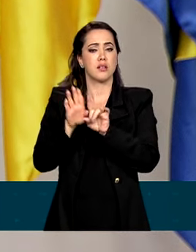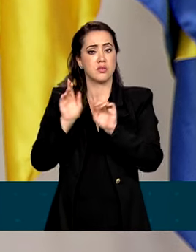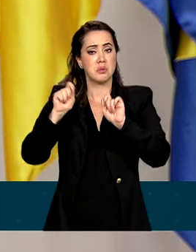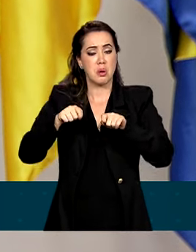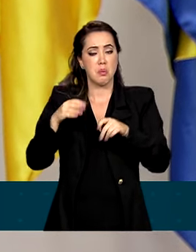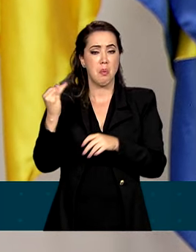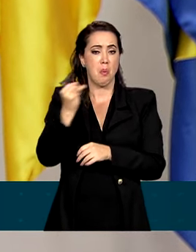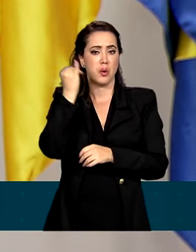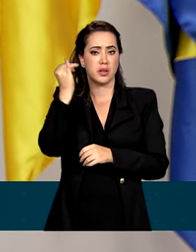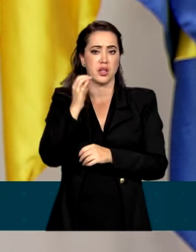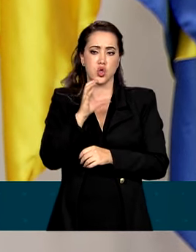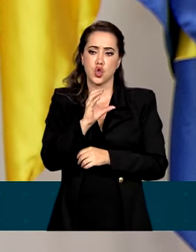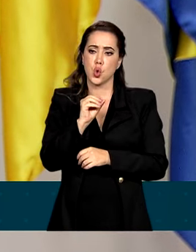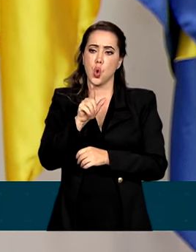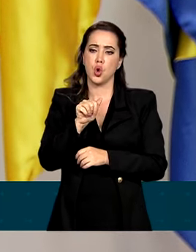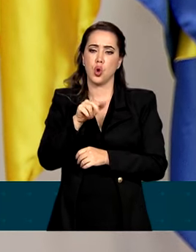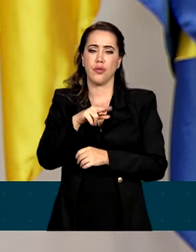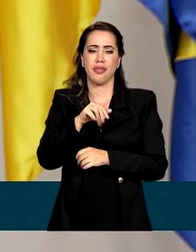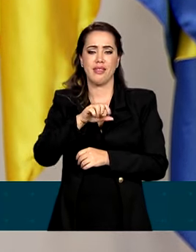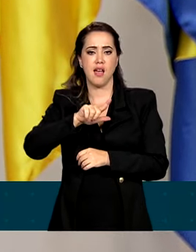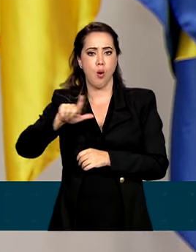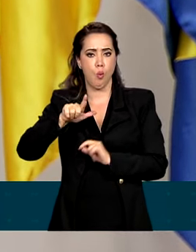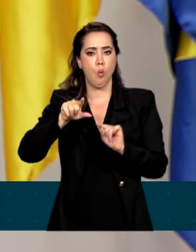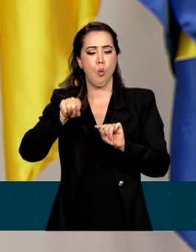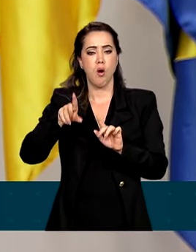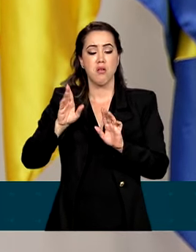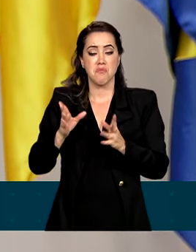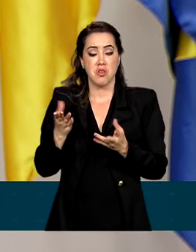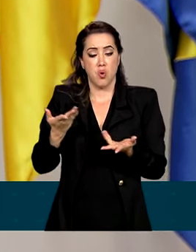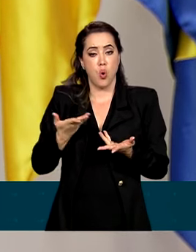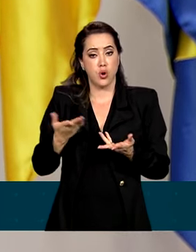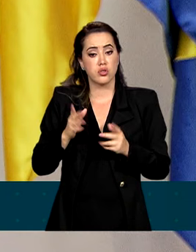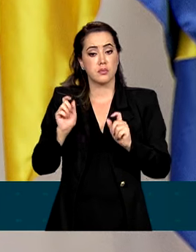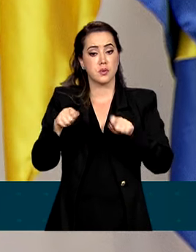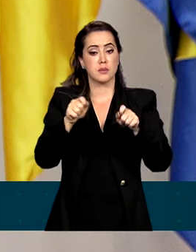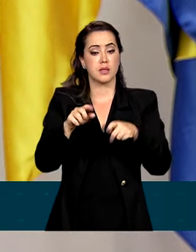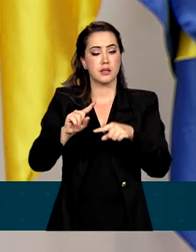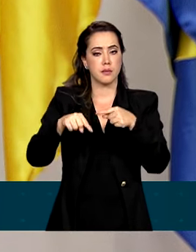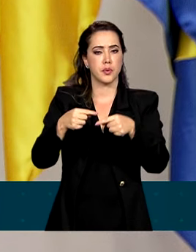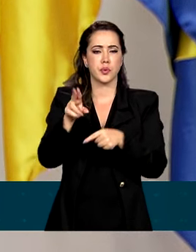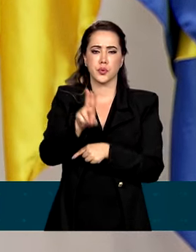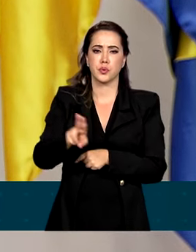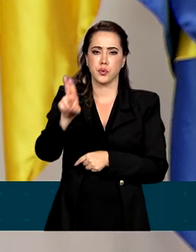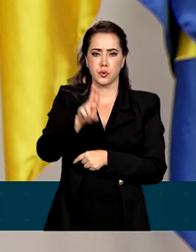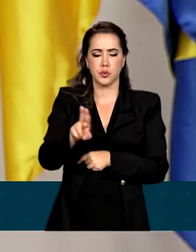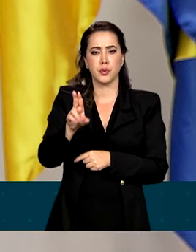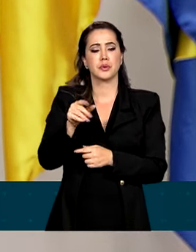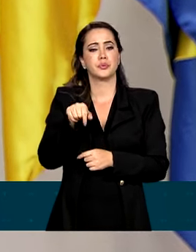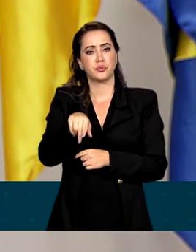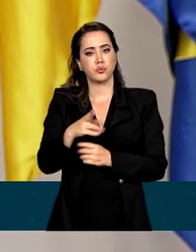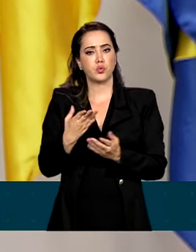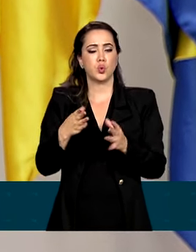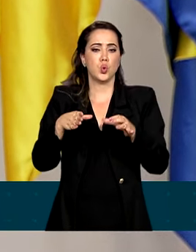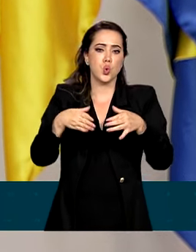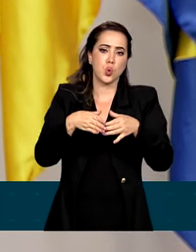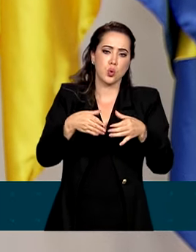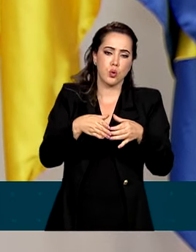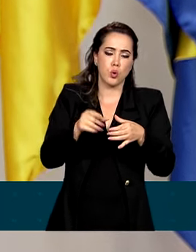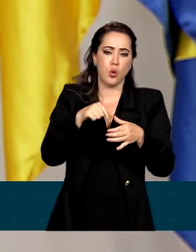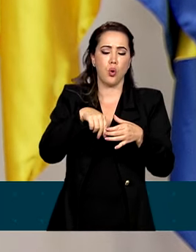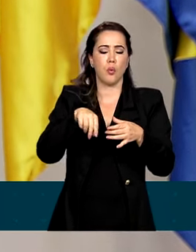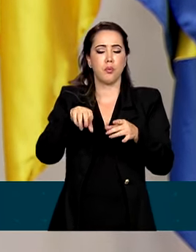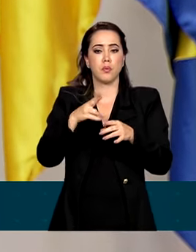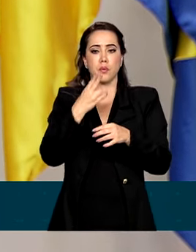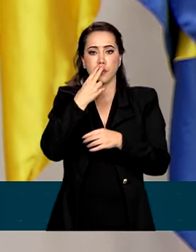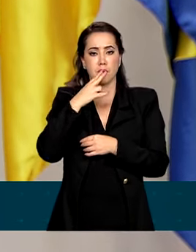fundamentais na formação de tecnologias que foram depois utilizadas nos regimes nazistas e,